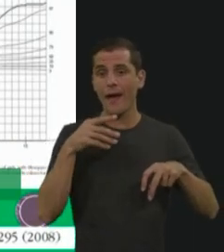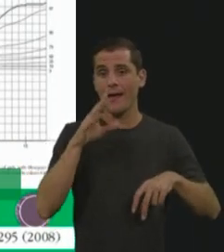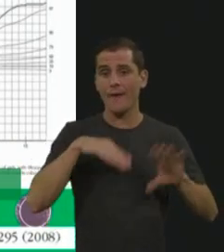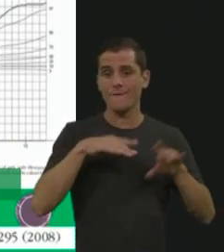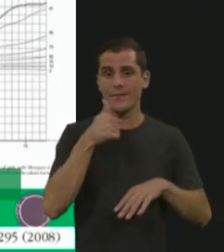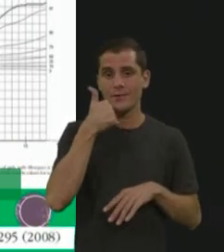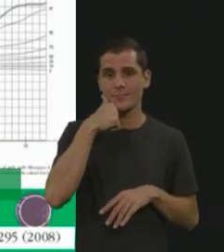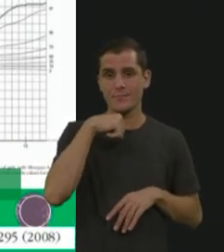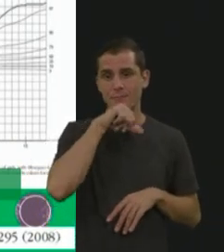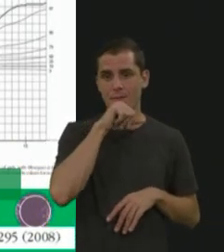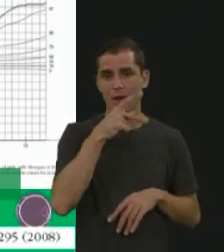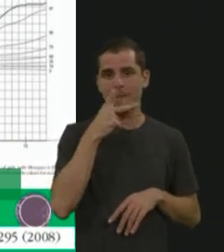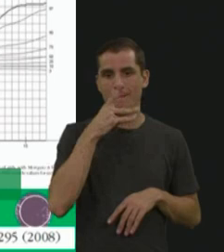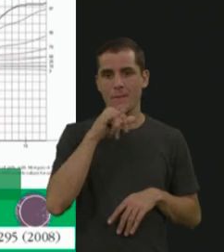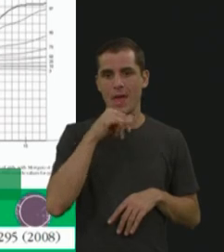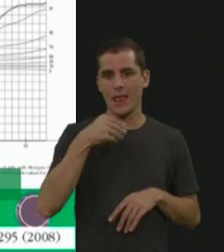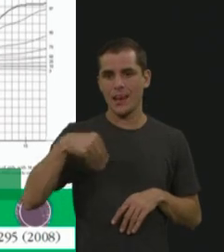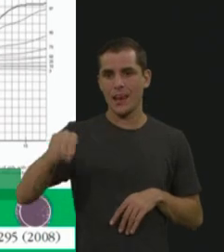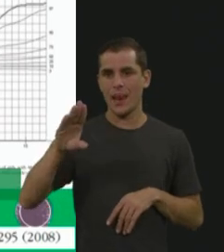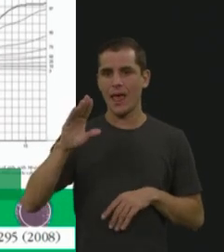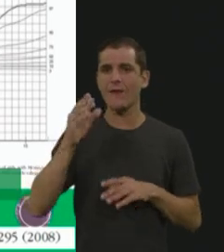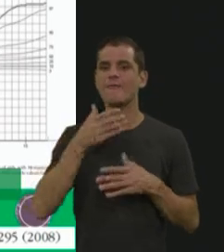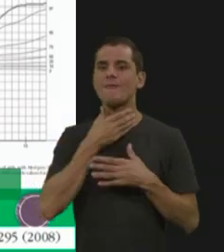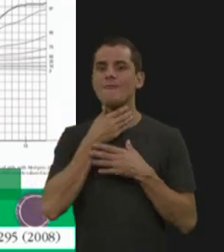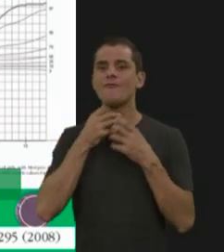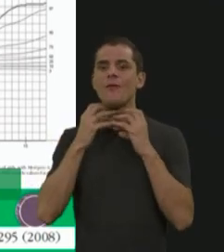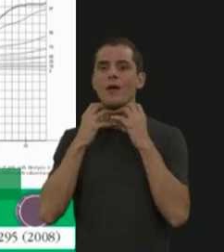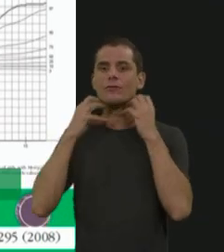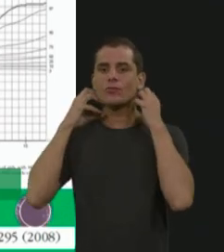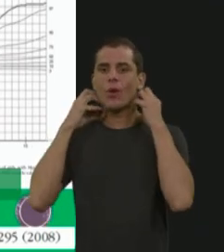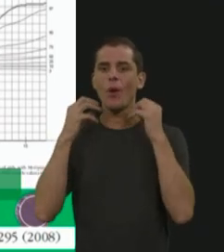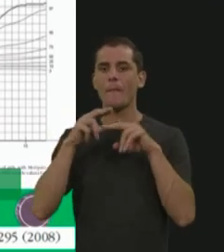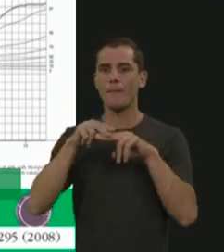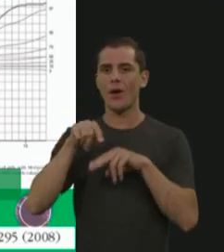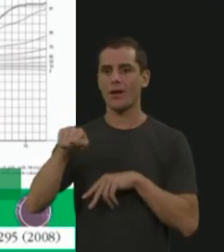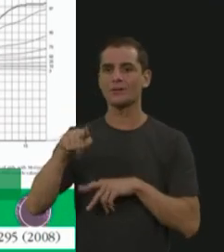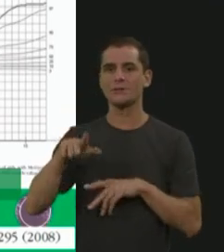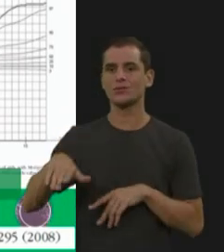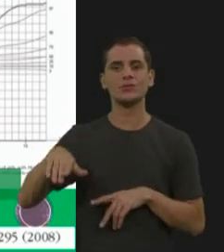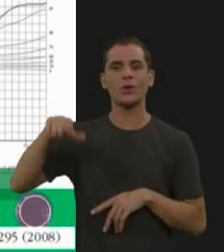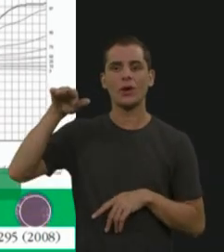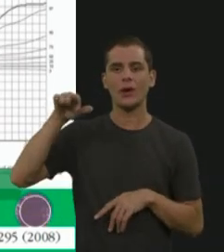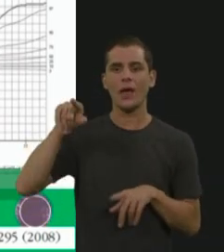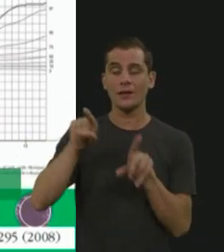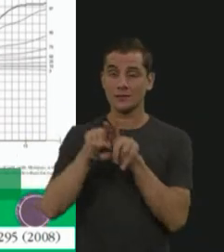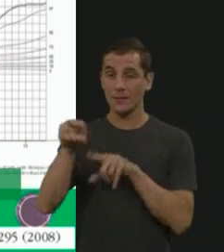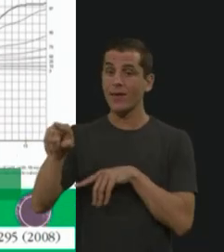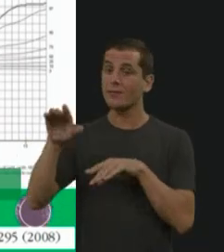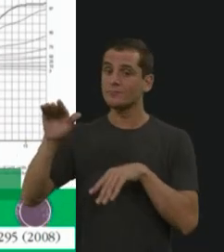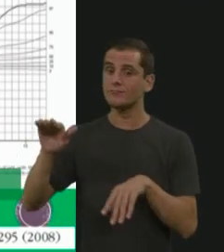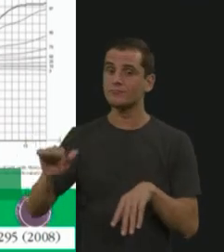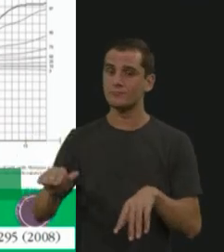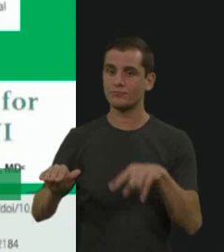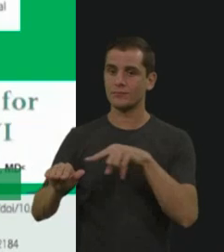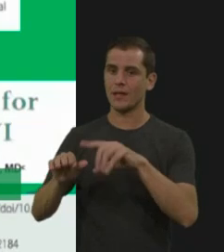E aí, vai aparecendo as outras manifestações. Então, eles também têm essa questão da estatura reduzida, tá?